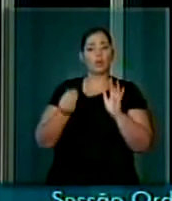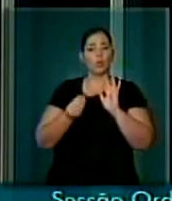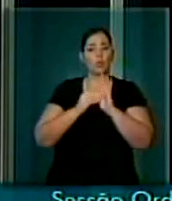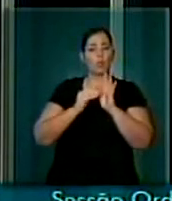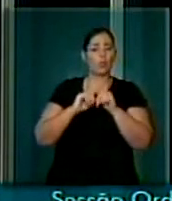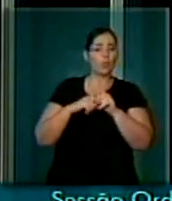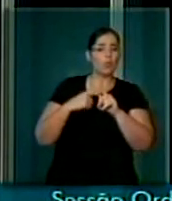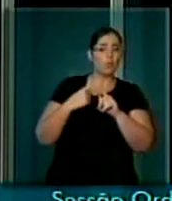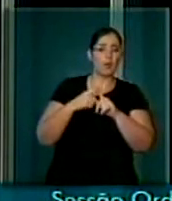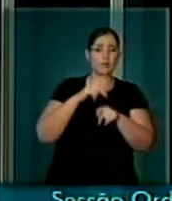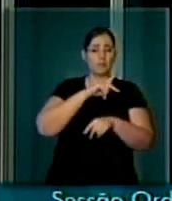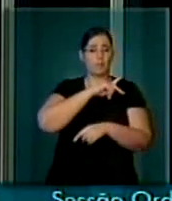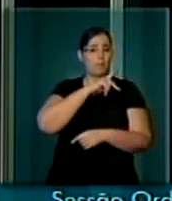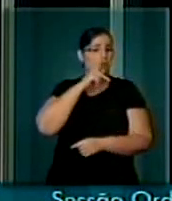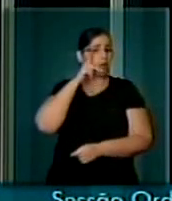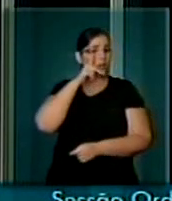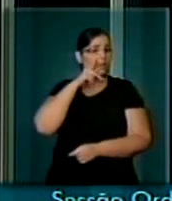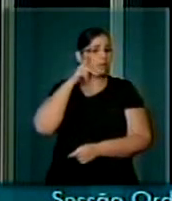Parnaíba,